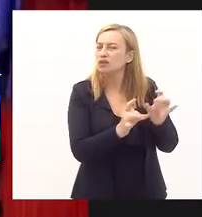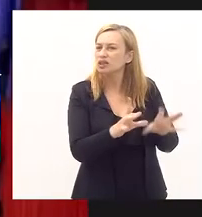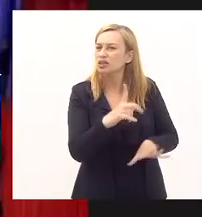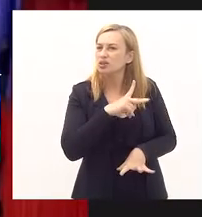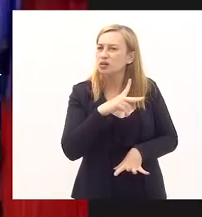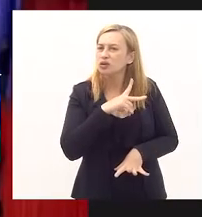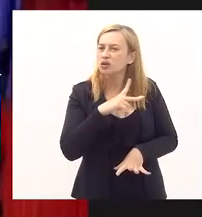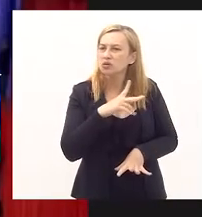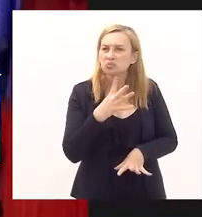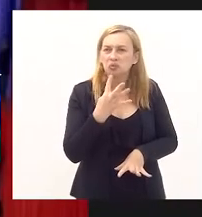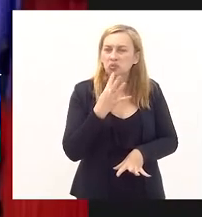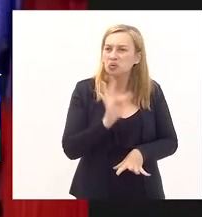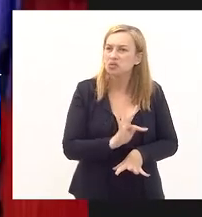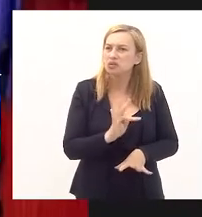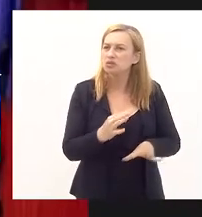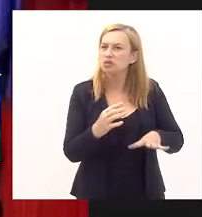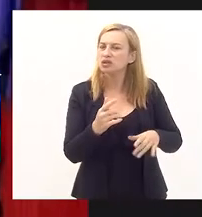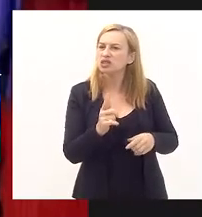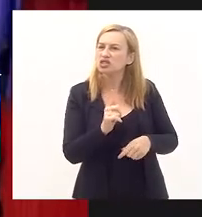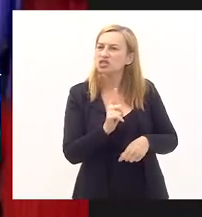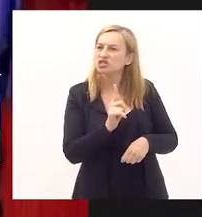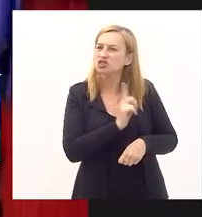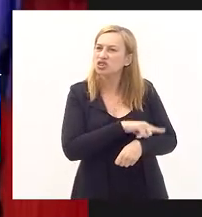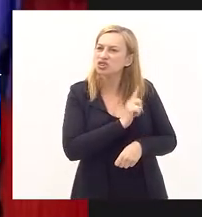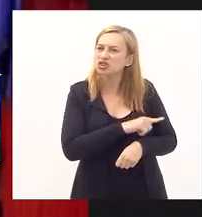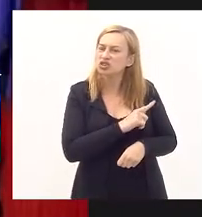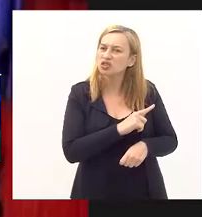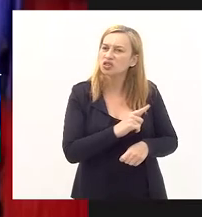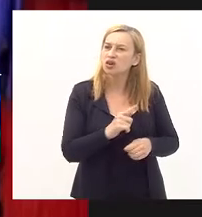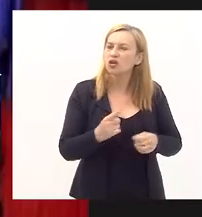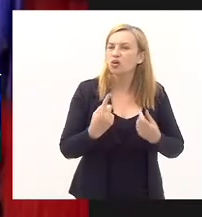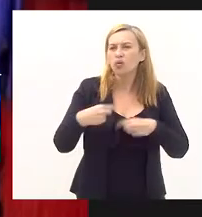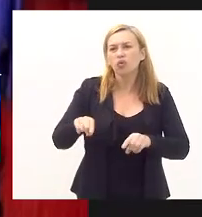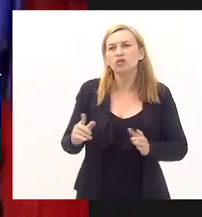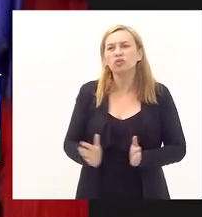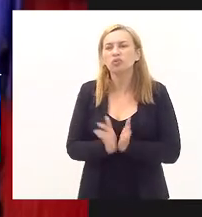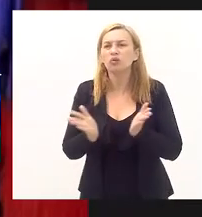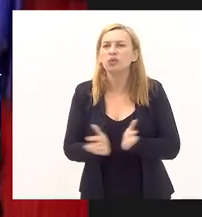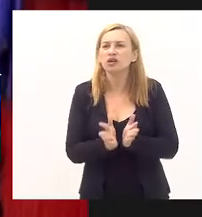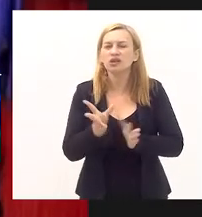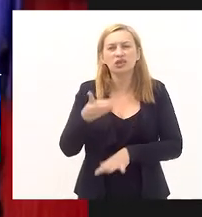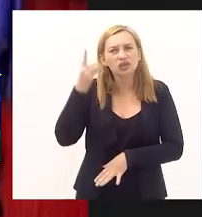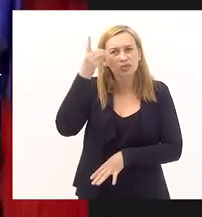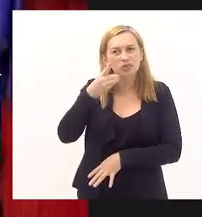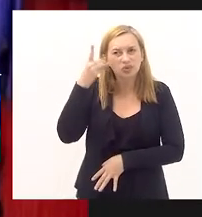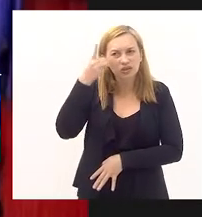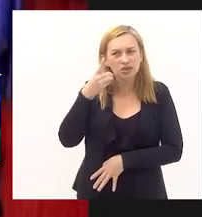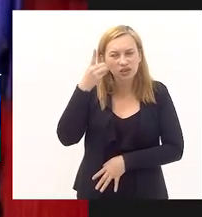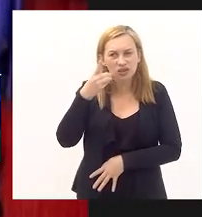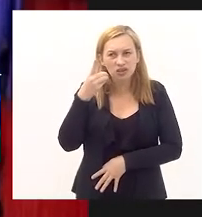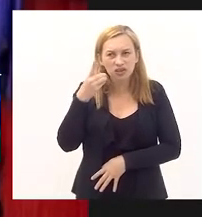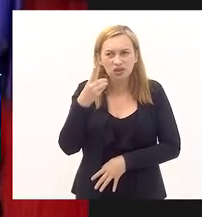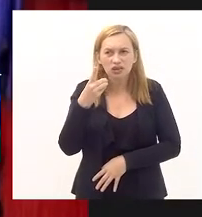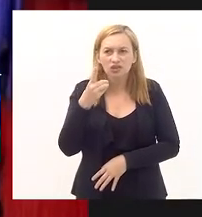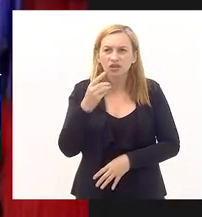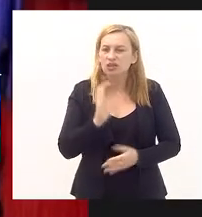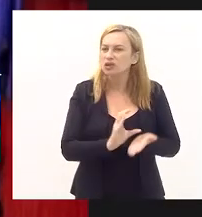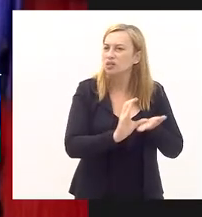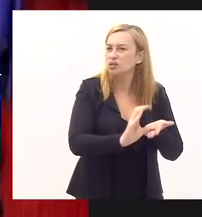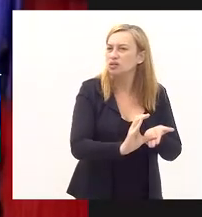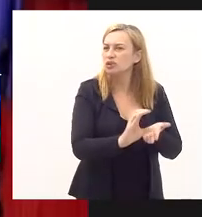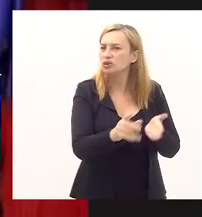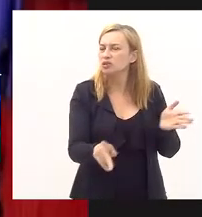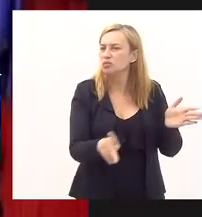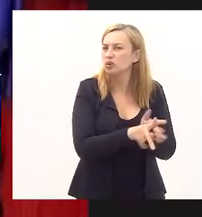totalmente desconhecido por essa gestão o Fundo de Combate à Pobreza citada pela deputada e a aplicação de recursos do IVB nesse